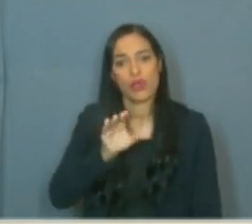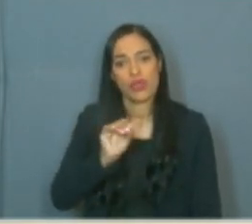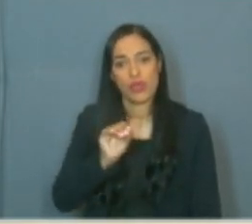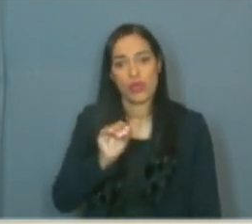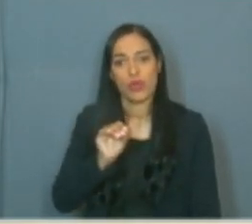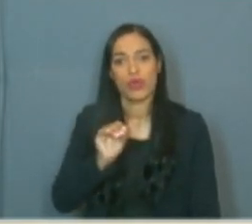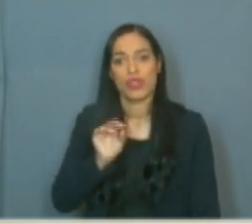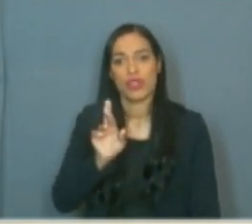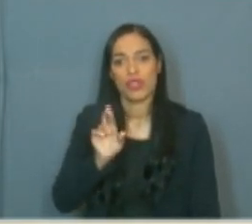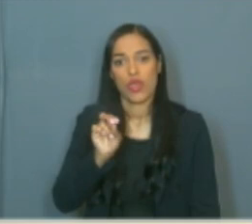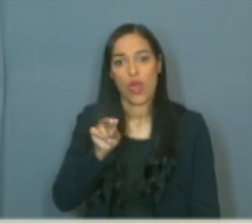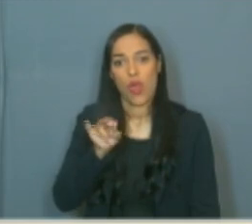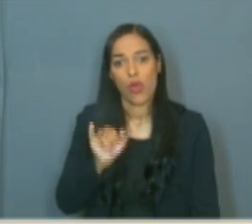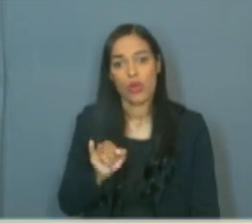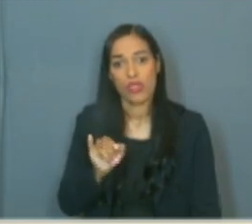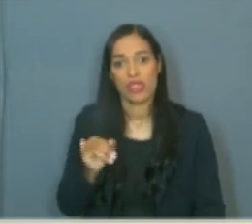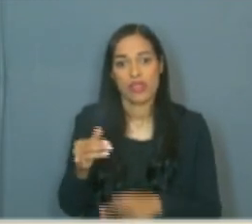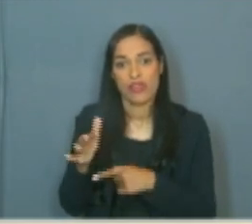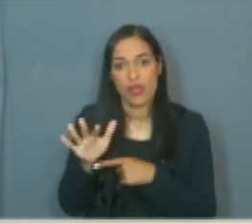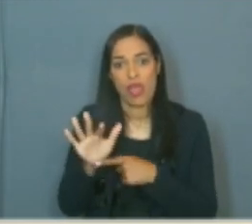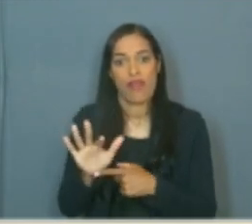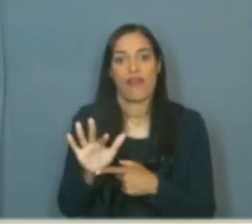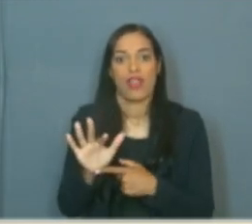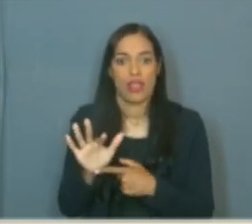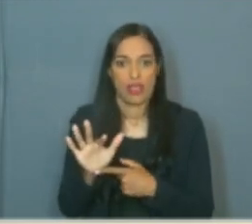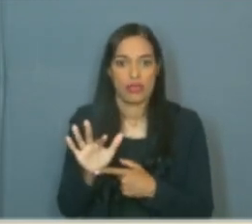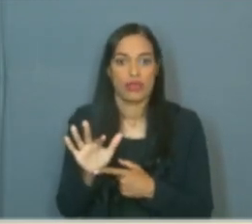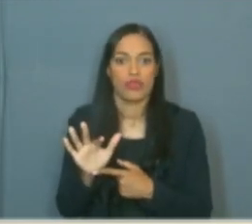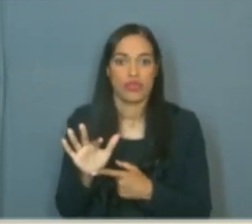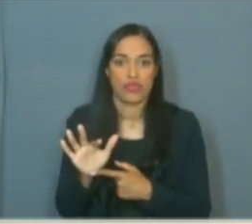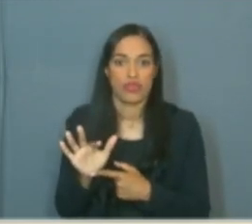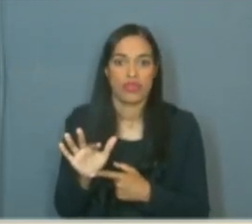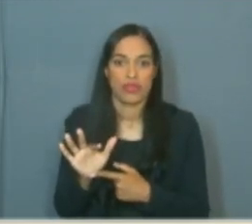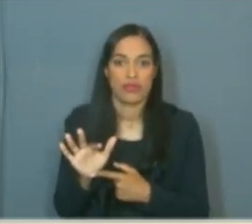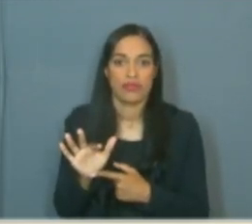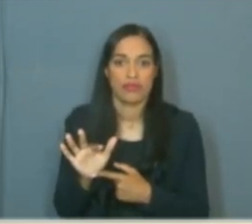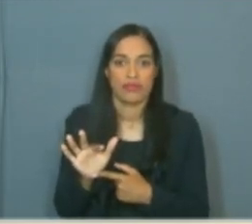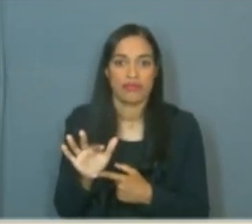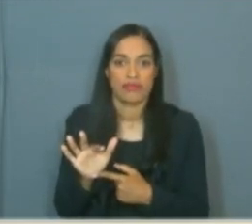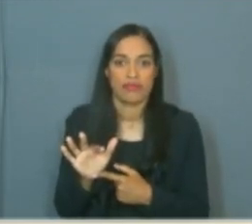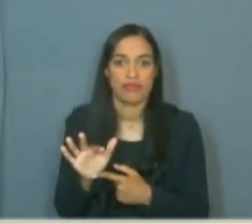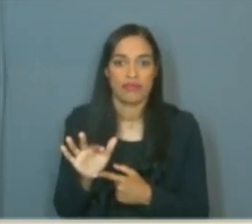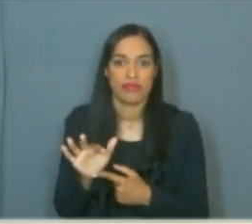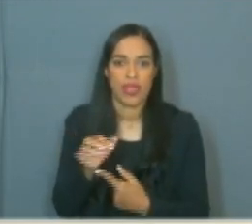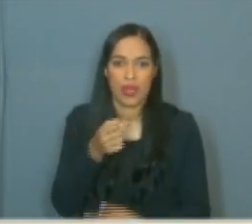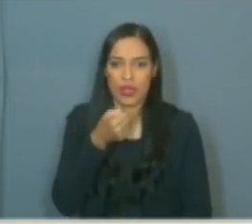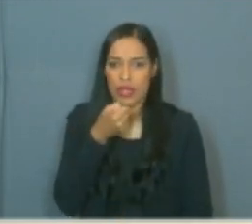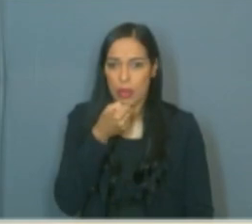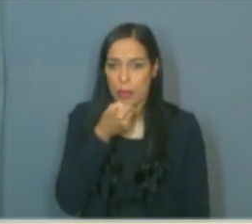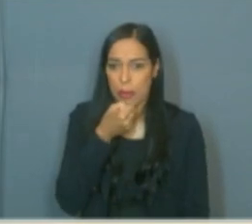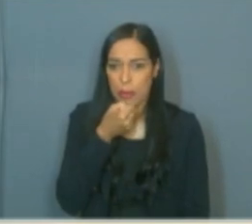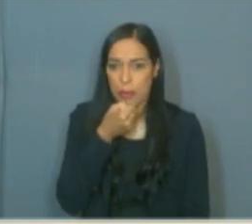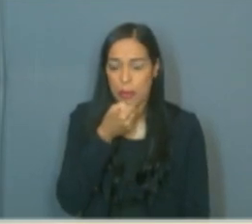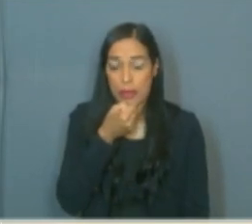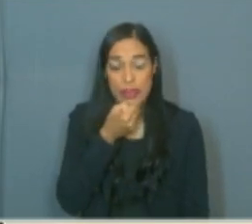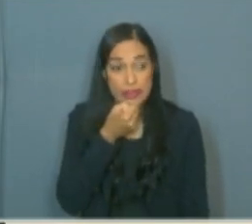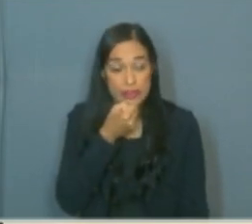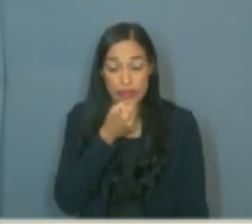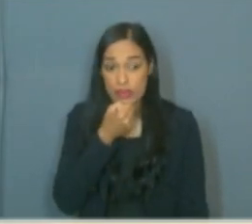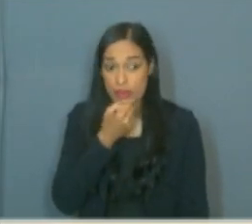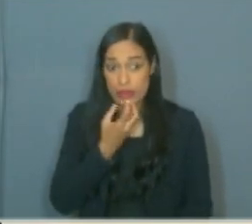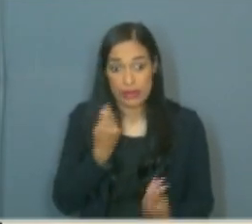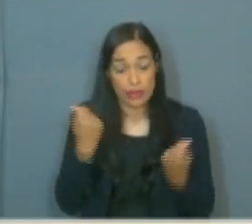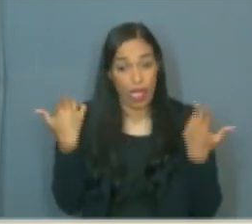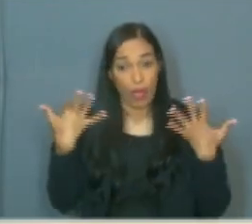vereador Ivan. E os trechos revelados foram estarrecedores.